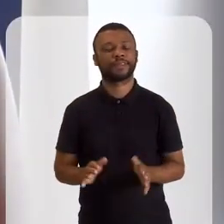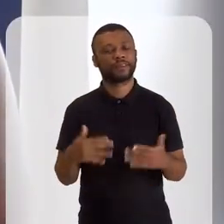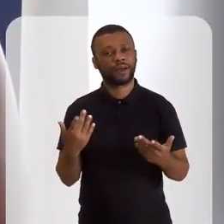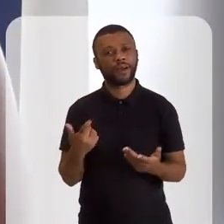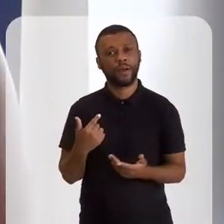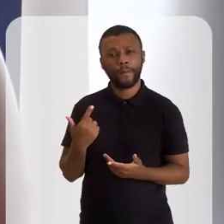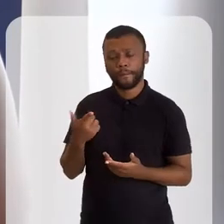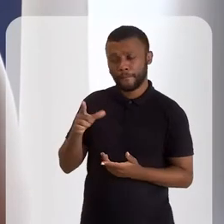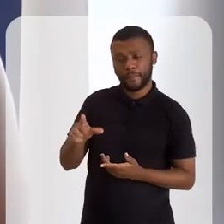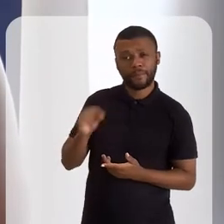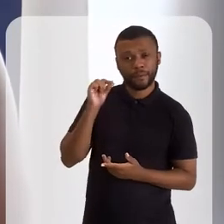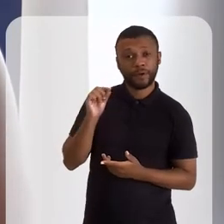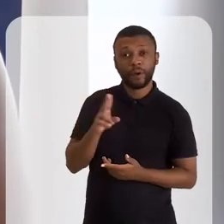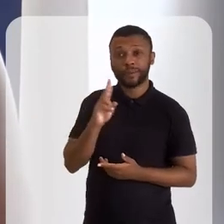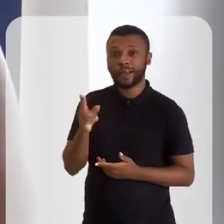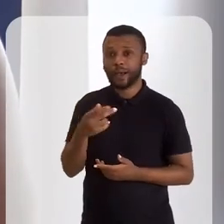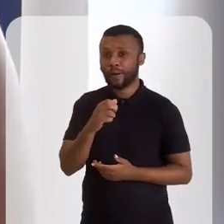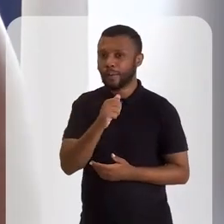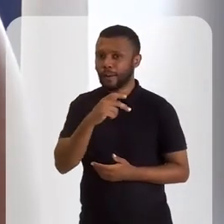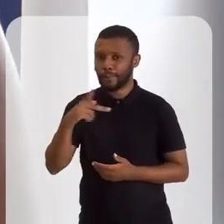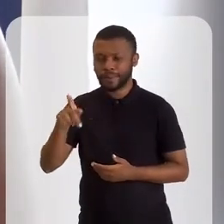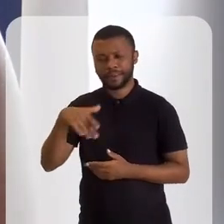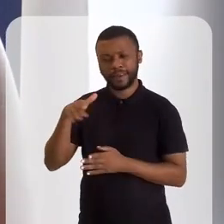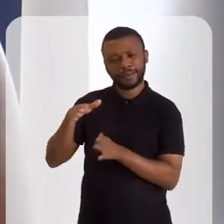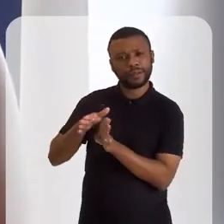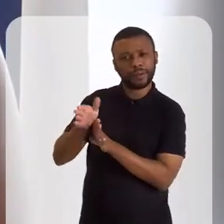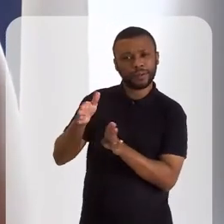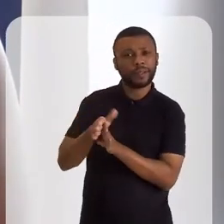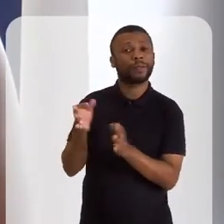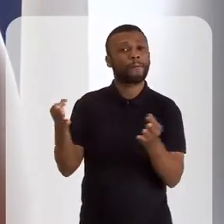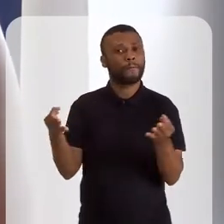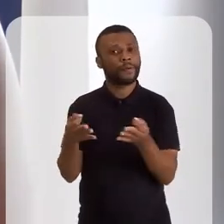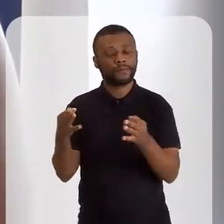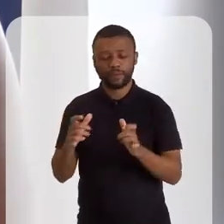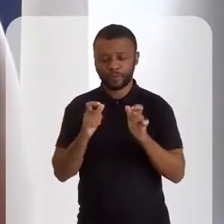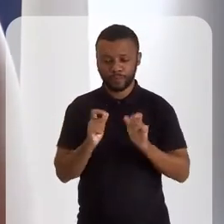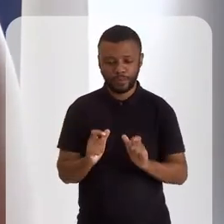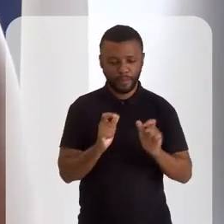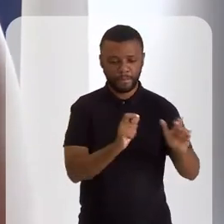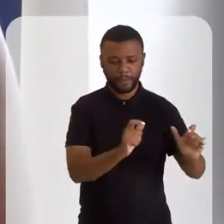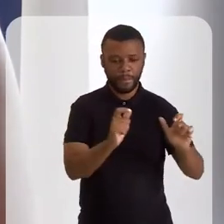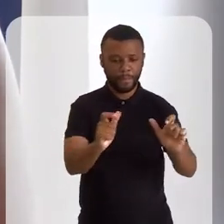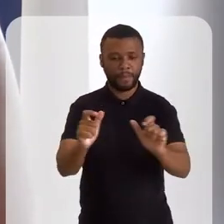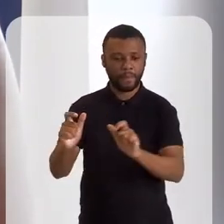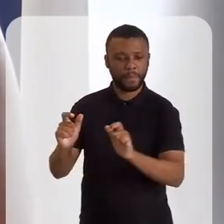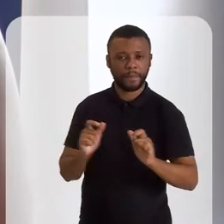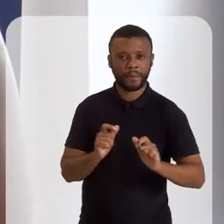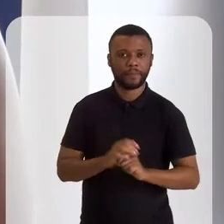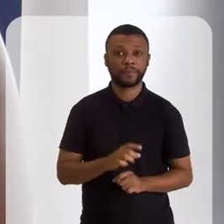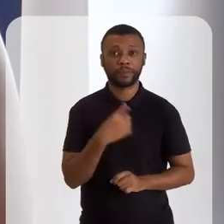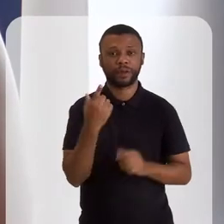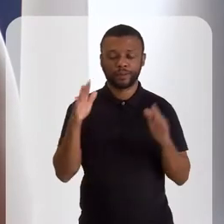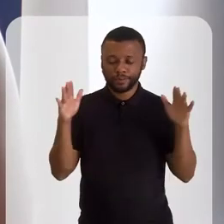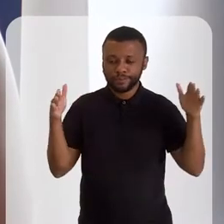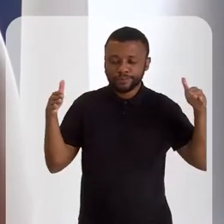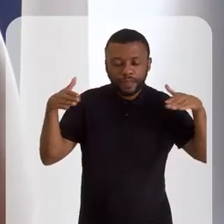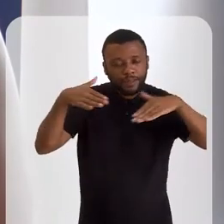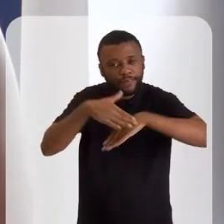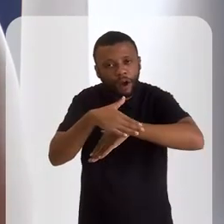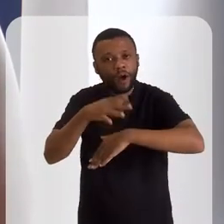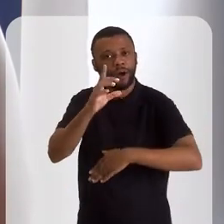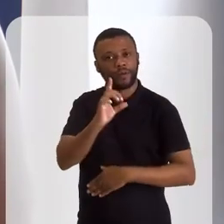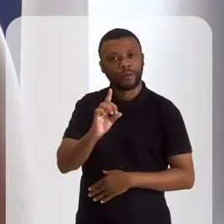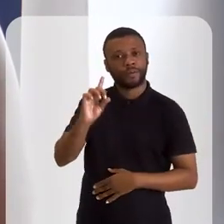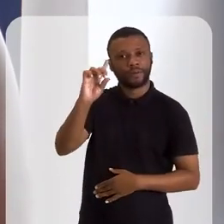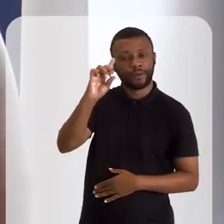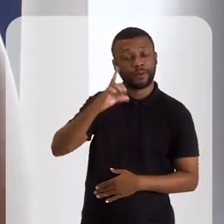eu prefiro utilizar os aplicativos que já dão as coordenadas perfeitas. E aí, quando realmente a gente se volta para Deus, quando a